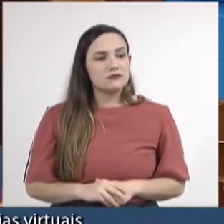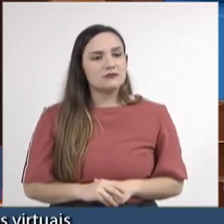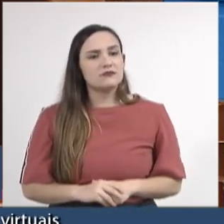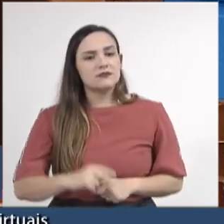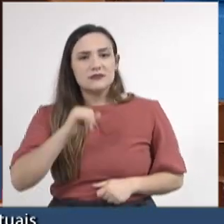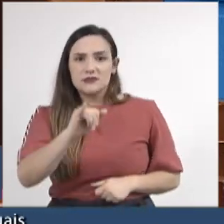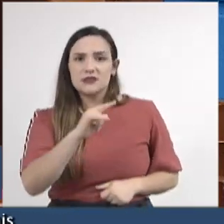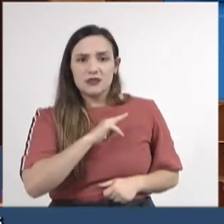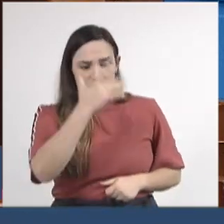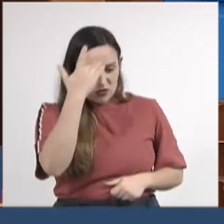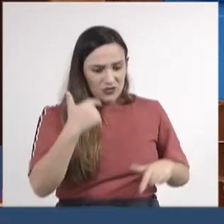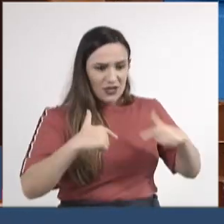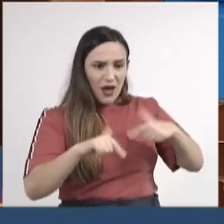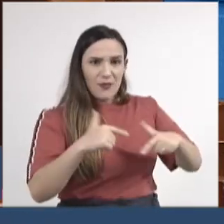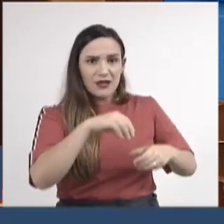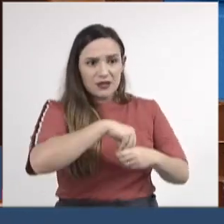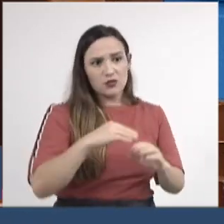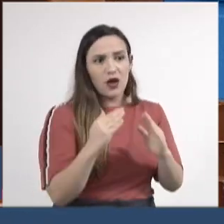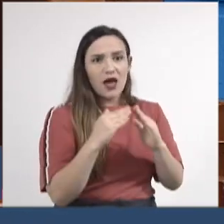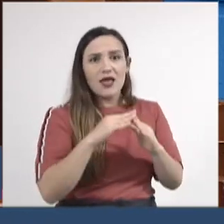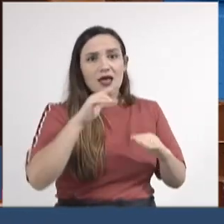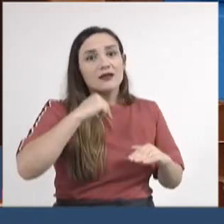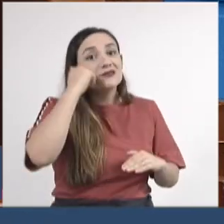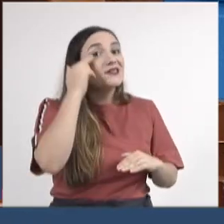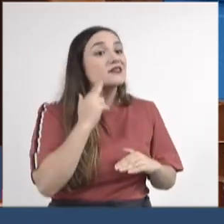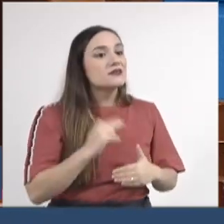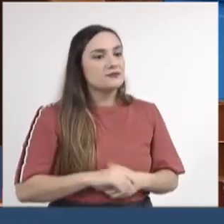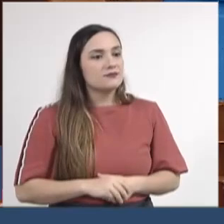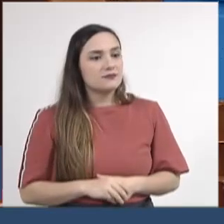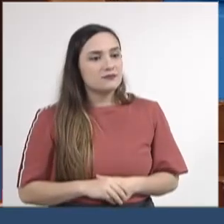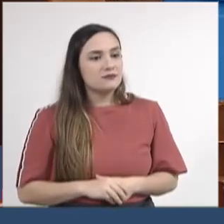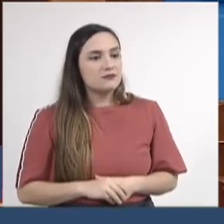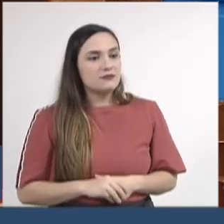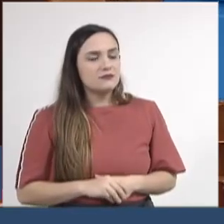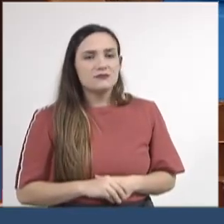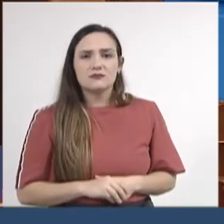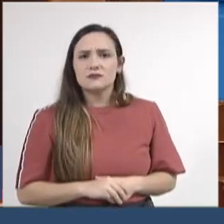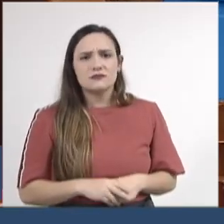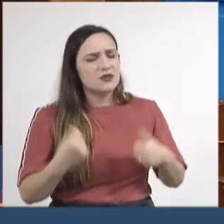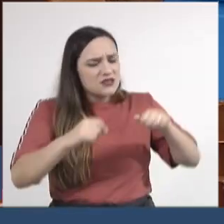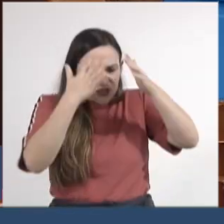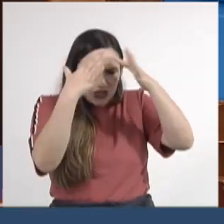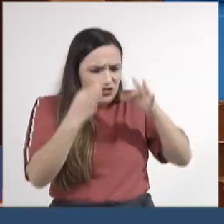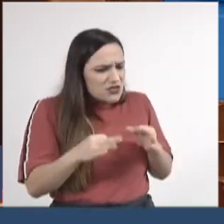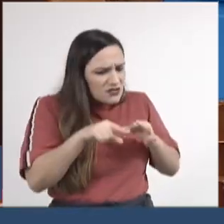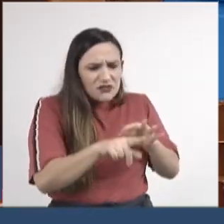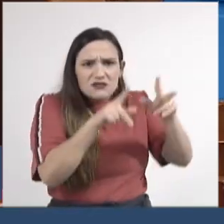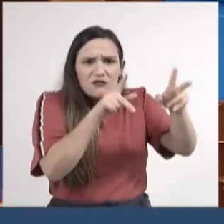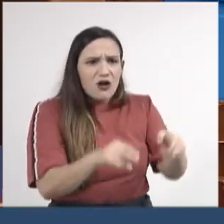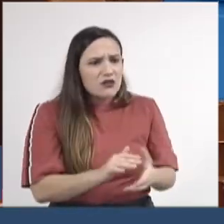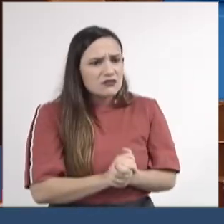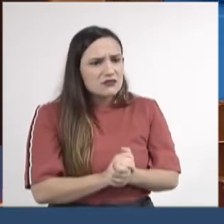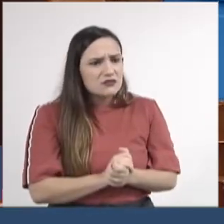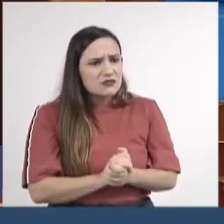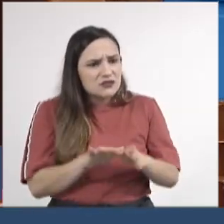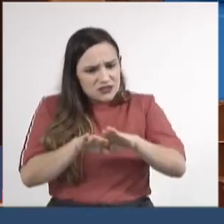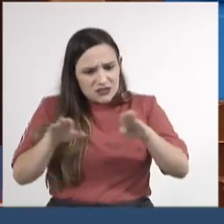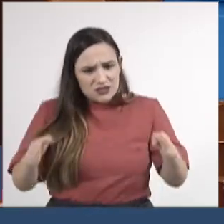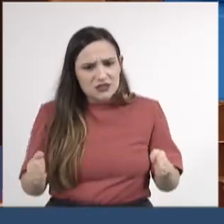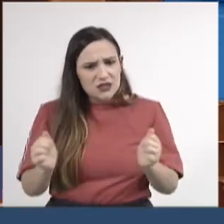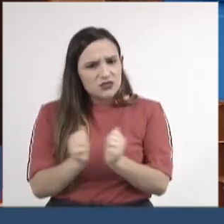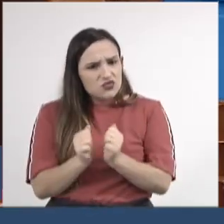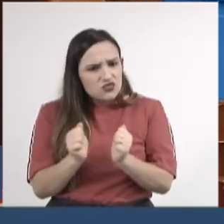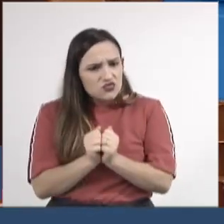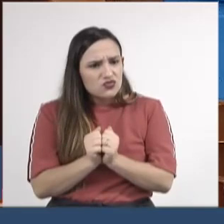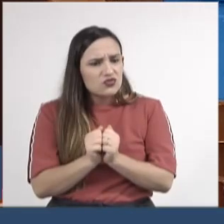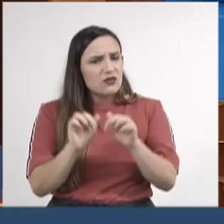funcionária negra e que ela tem que ser tratada com dignidade, sentar à mesa junto com a